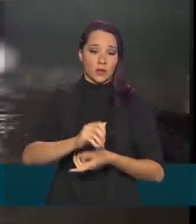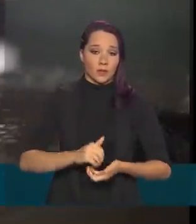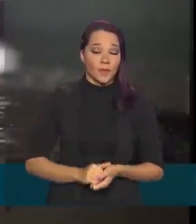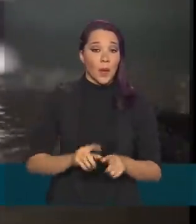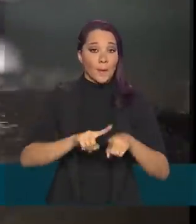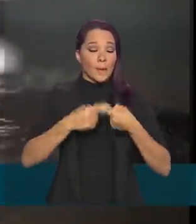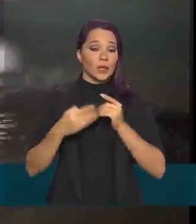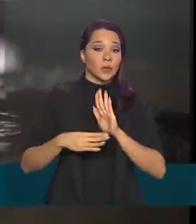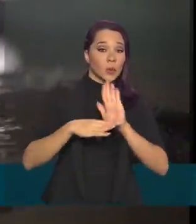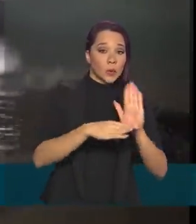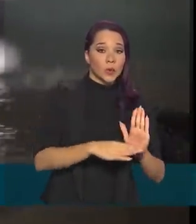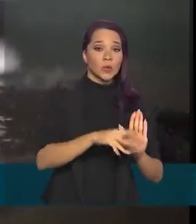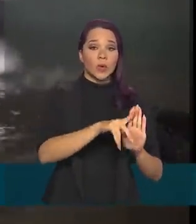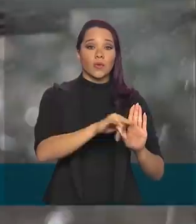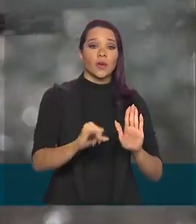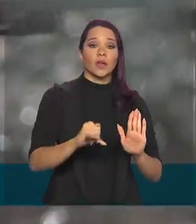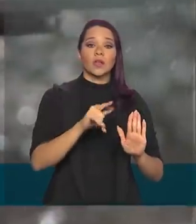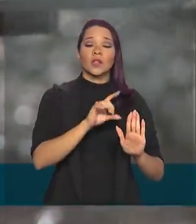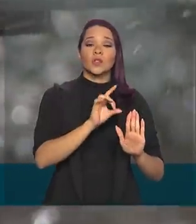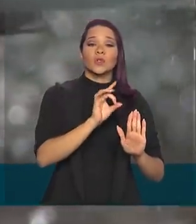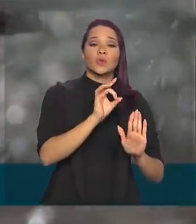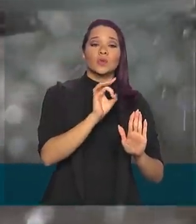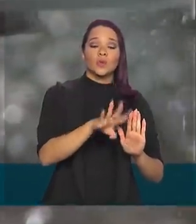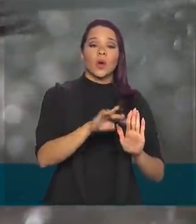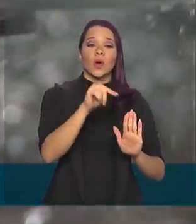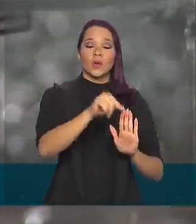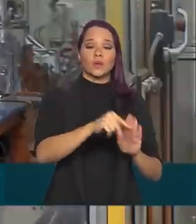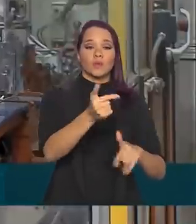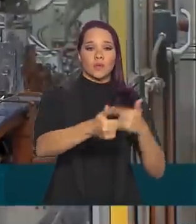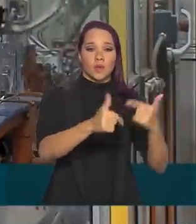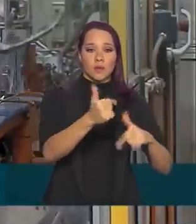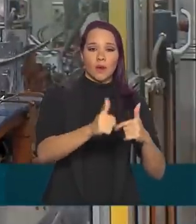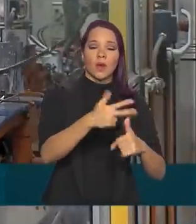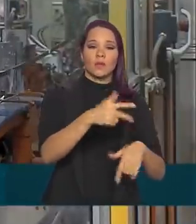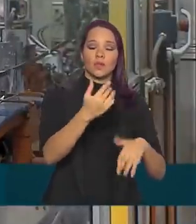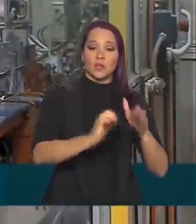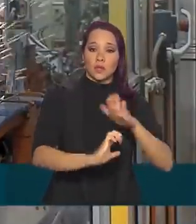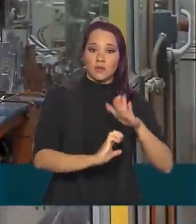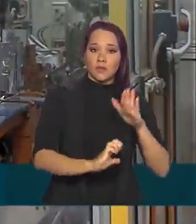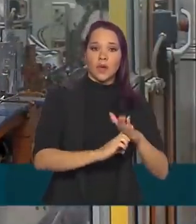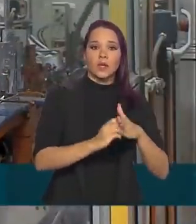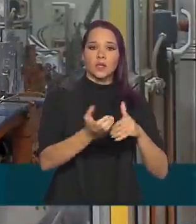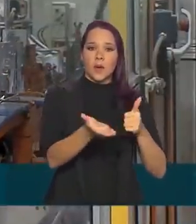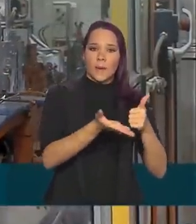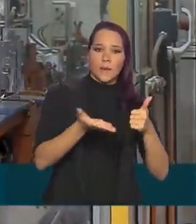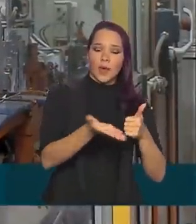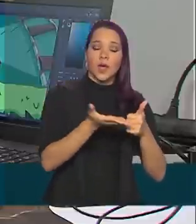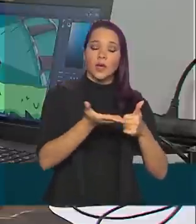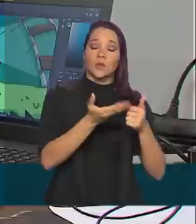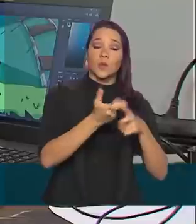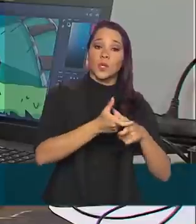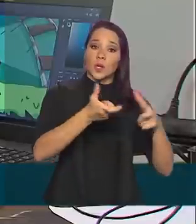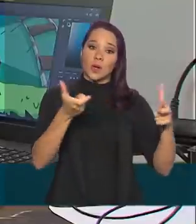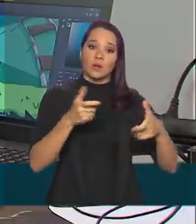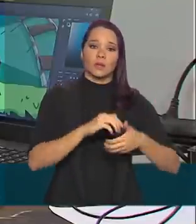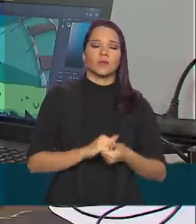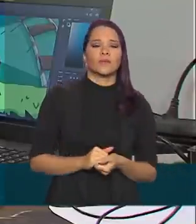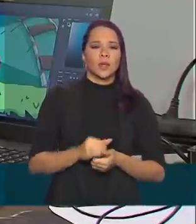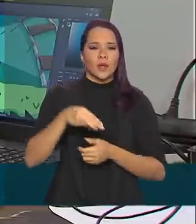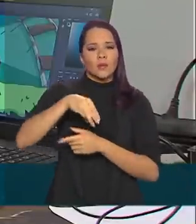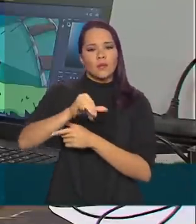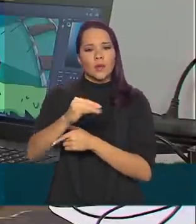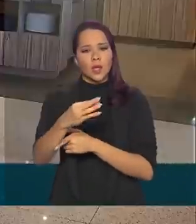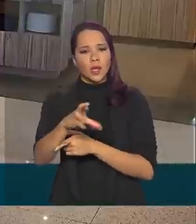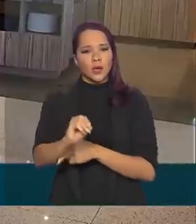a contribuição vai incidir apenas sobre as operações de empresas de médio e grande porte. As micro e